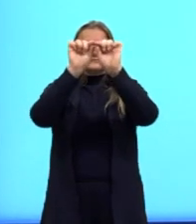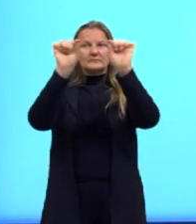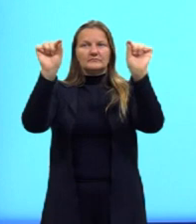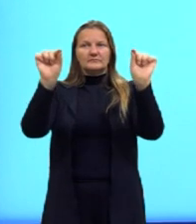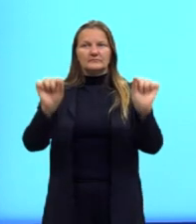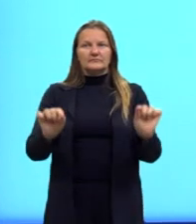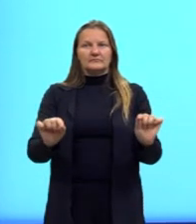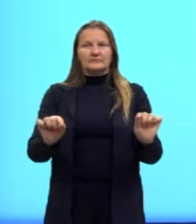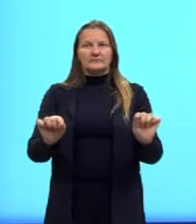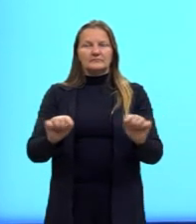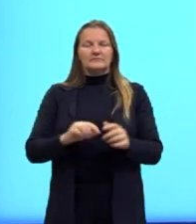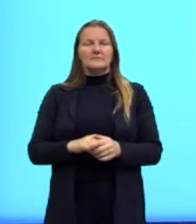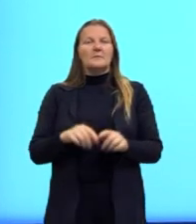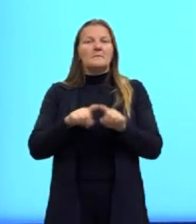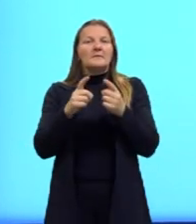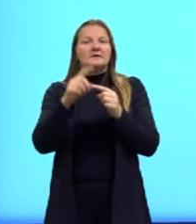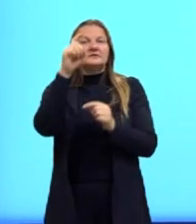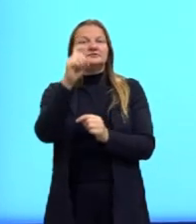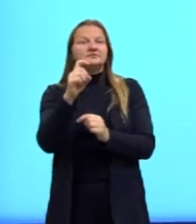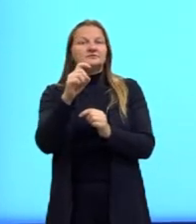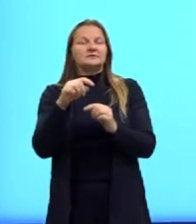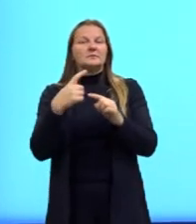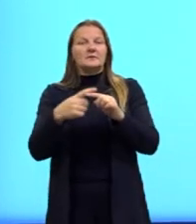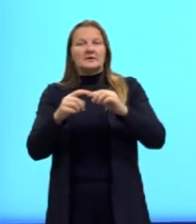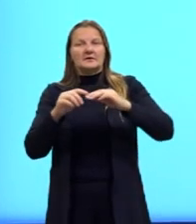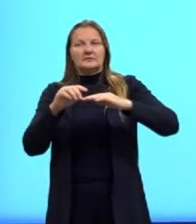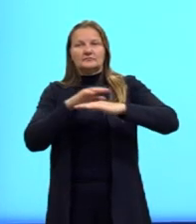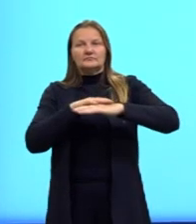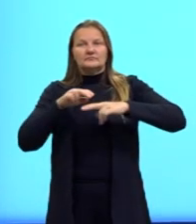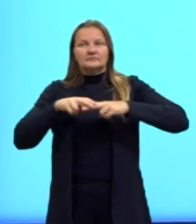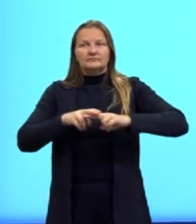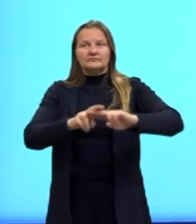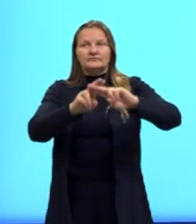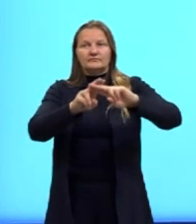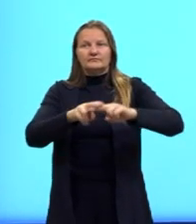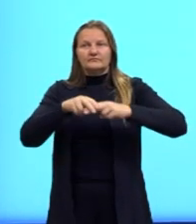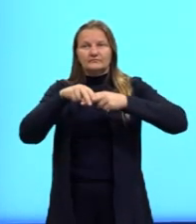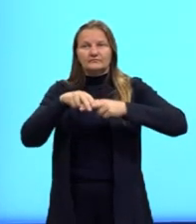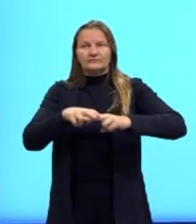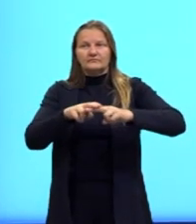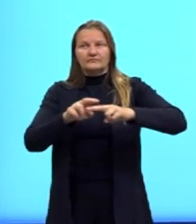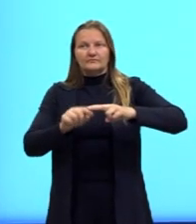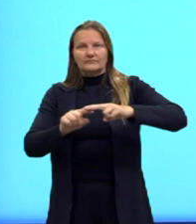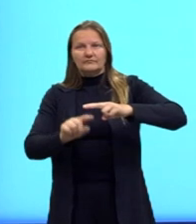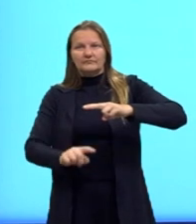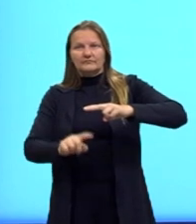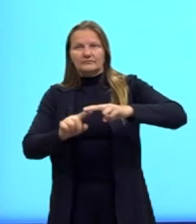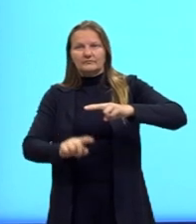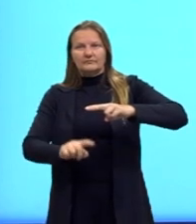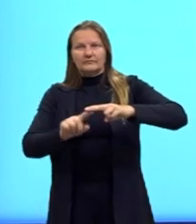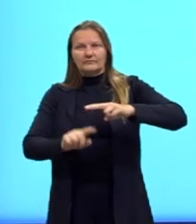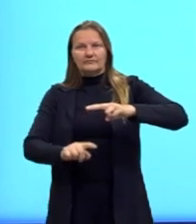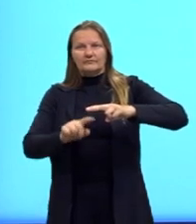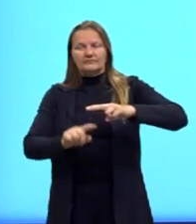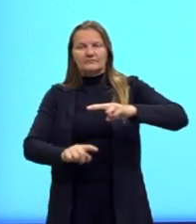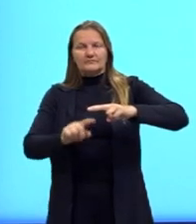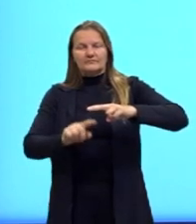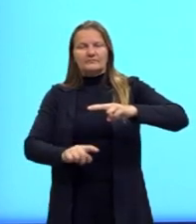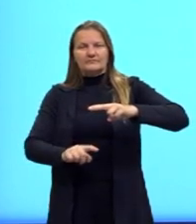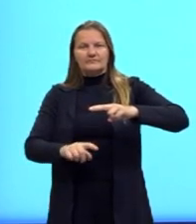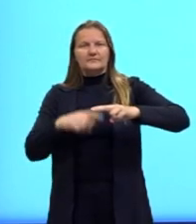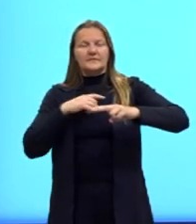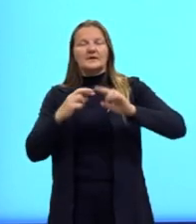essa medida X, mas a gente consegue chegar na altura da figura, né? Na altura de toda aquela estrutura. Aqui nós vamos